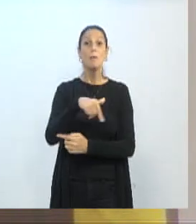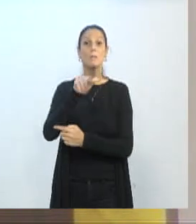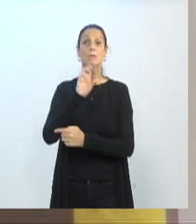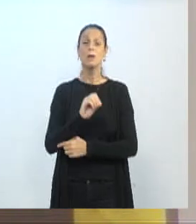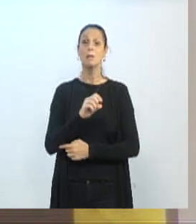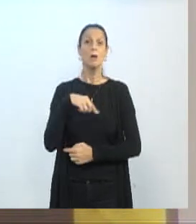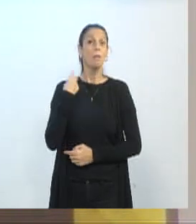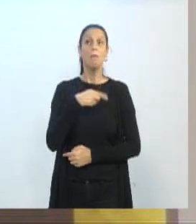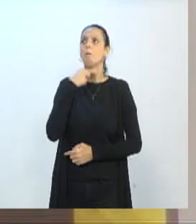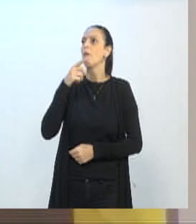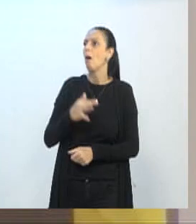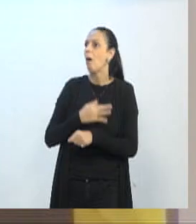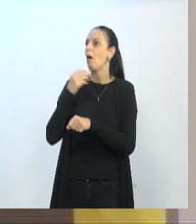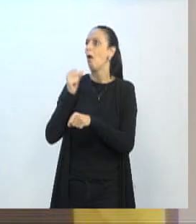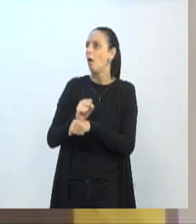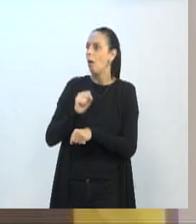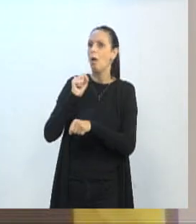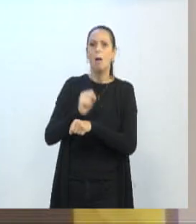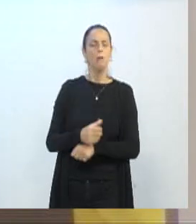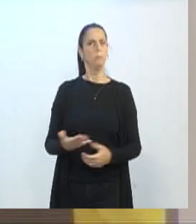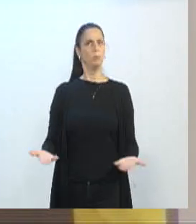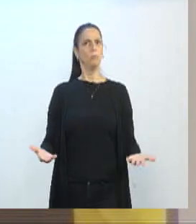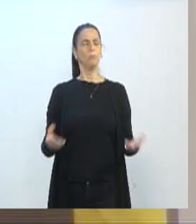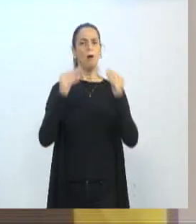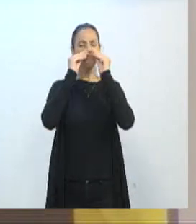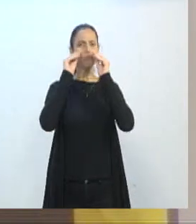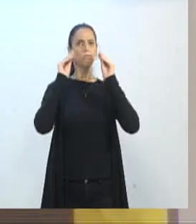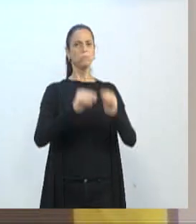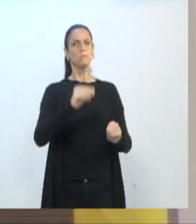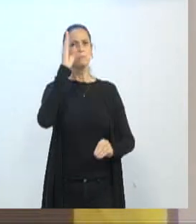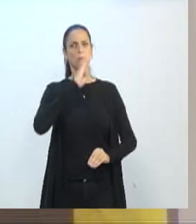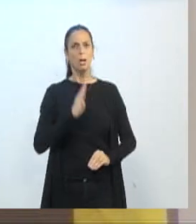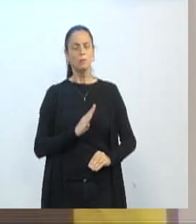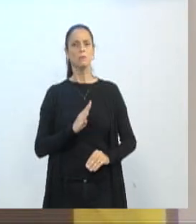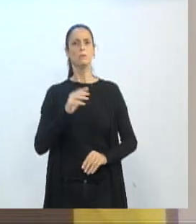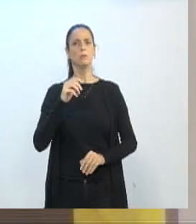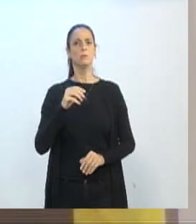mais suporta o descaso do Brasil com o Vale do Itajaí. Muito obrigado.